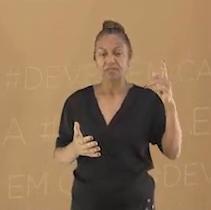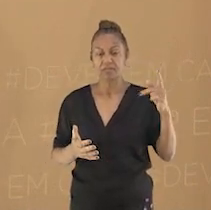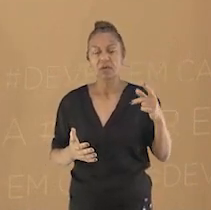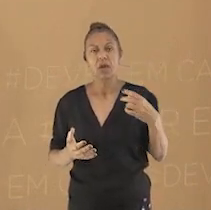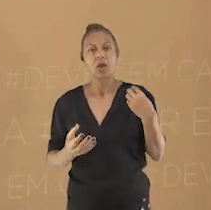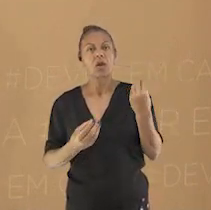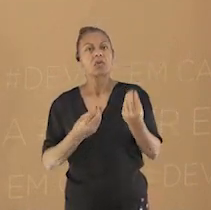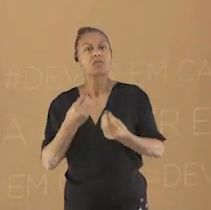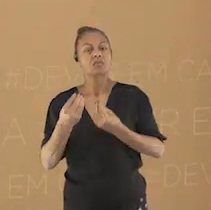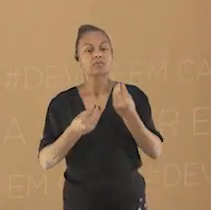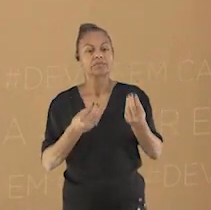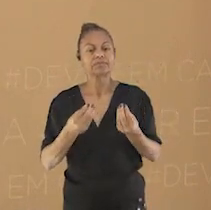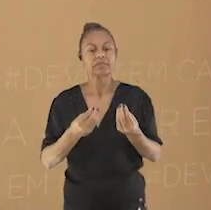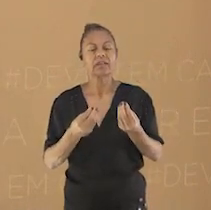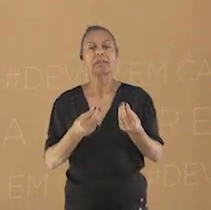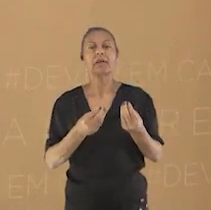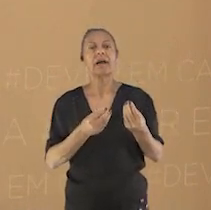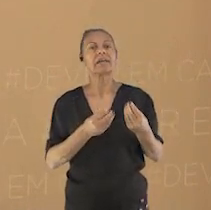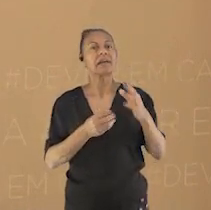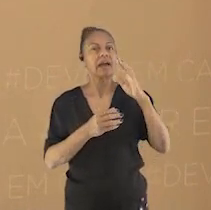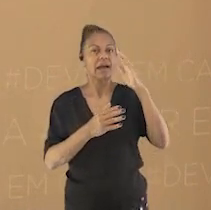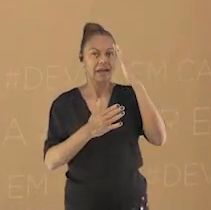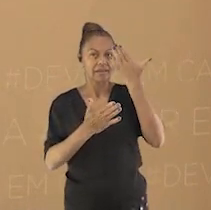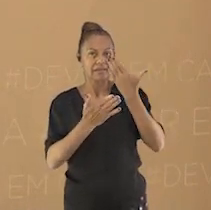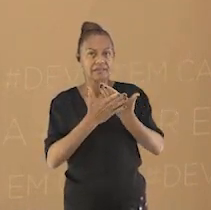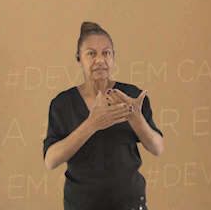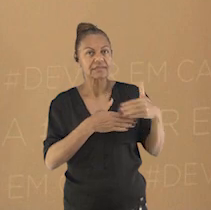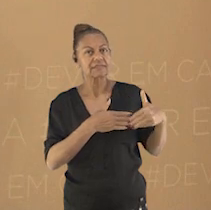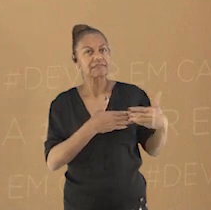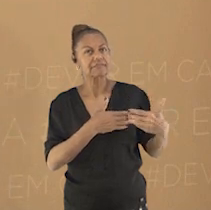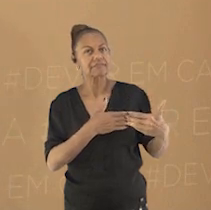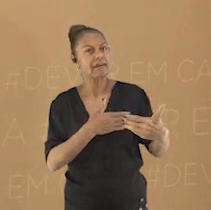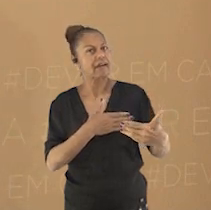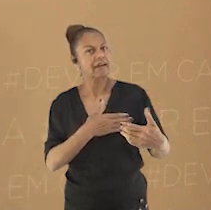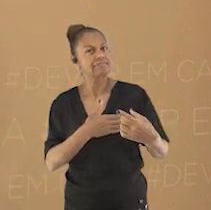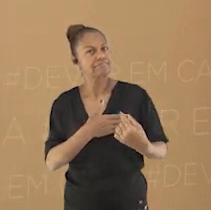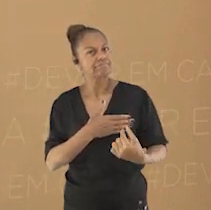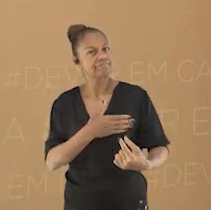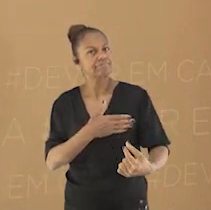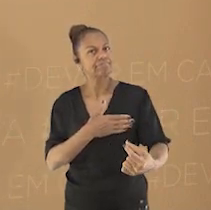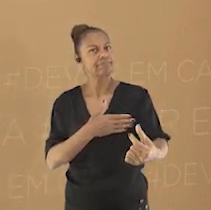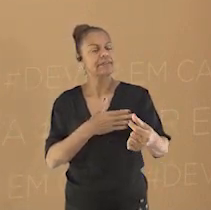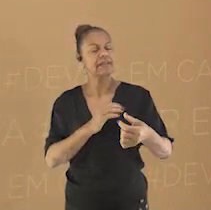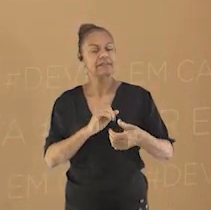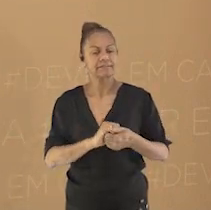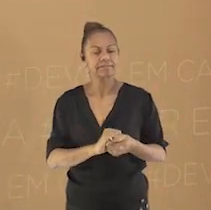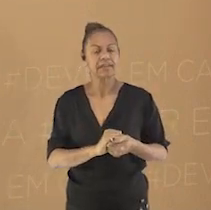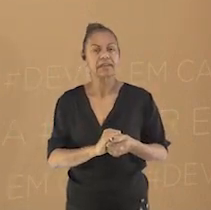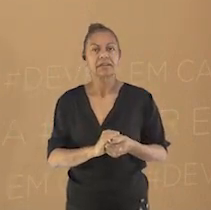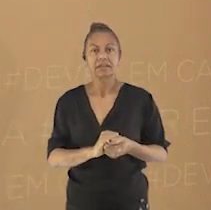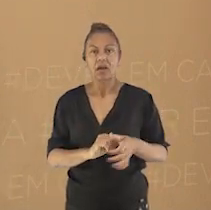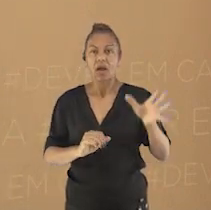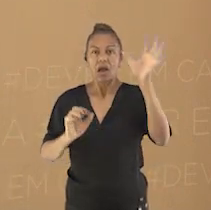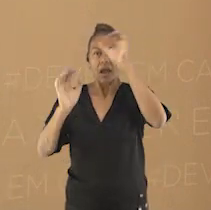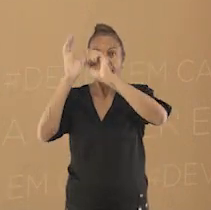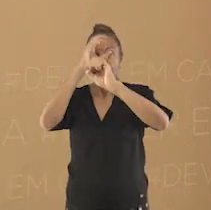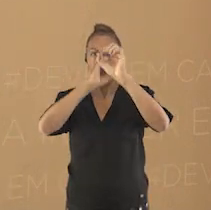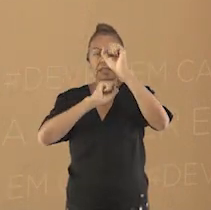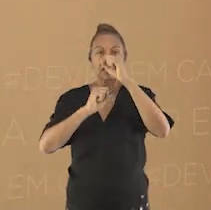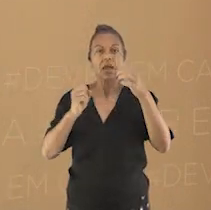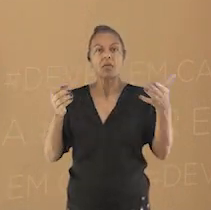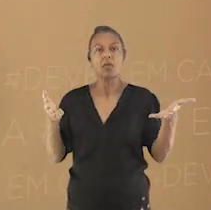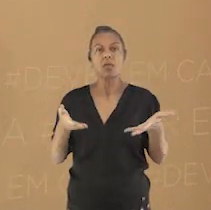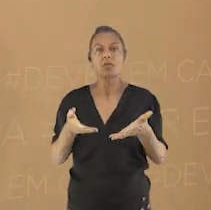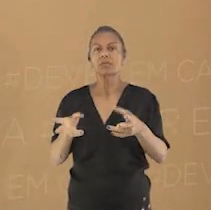e ritos para explicar, vivenciar e perpetuar suas crenças e tradições. Com esse